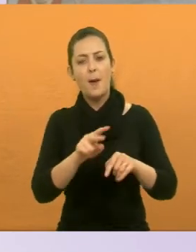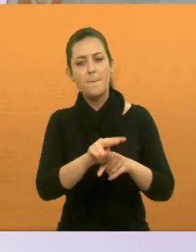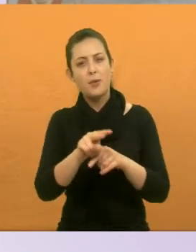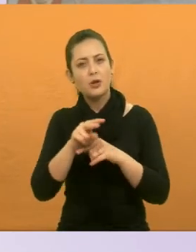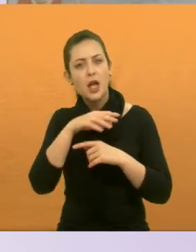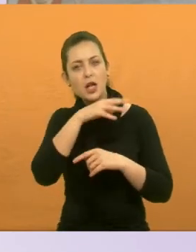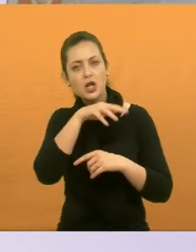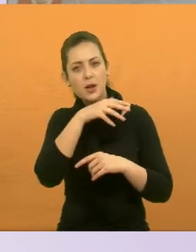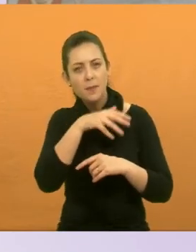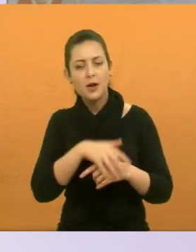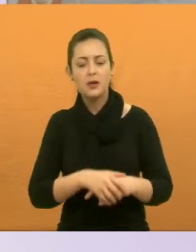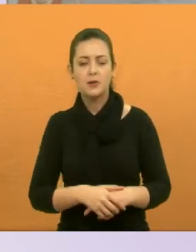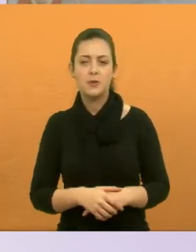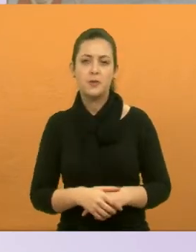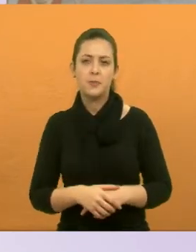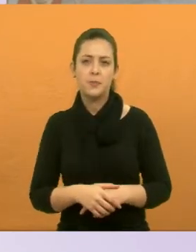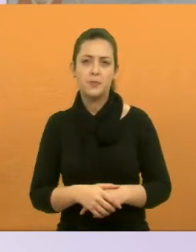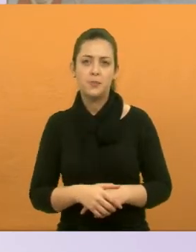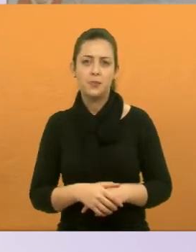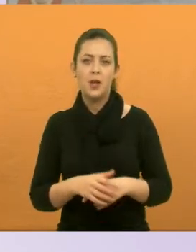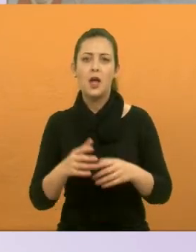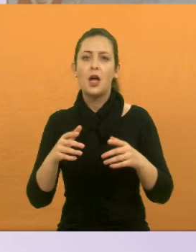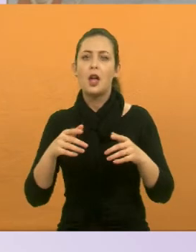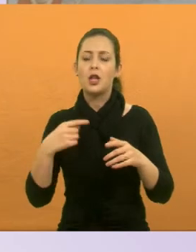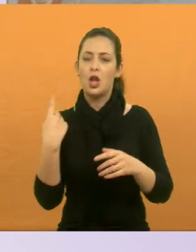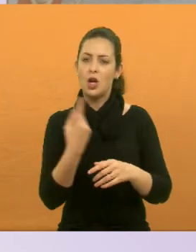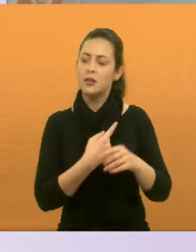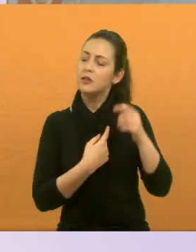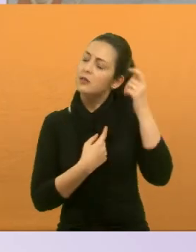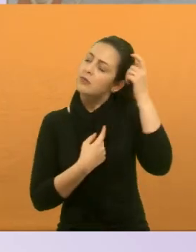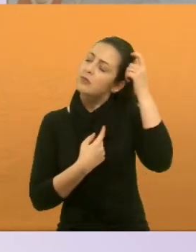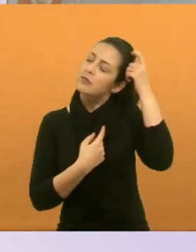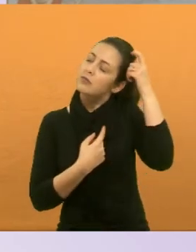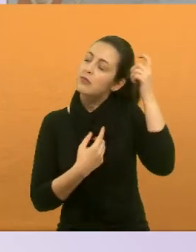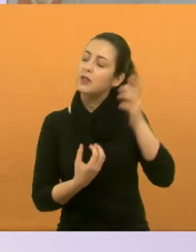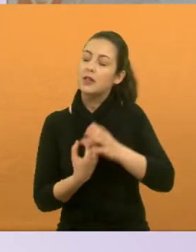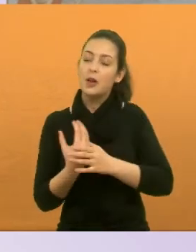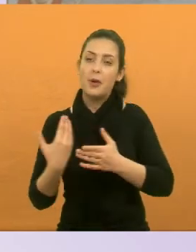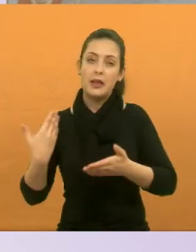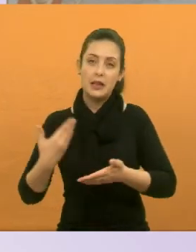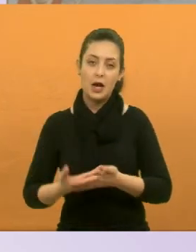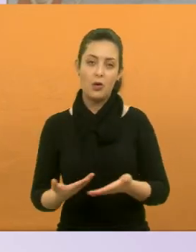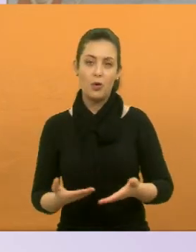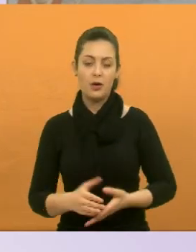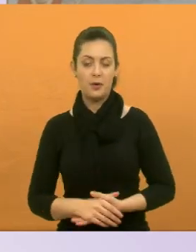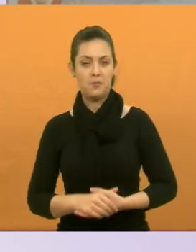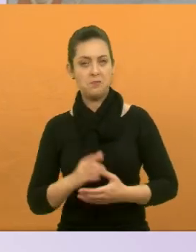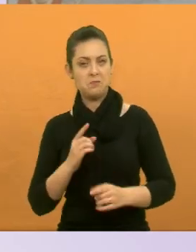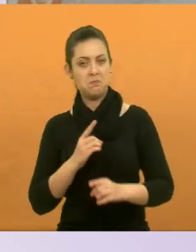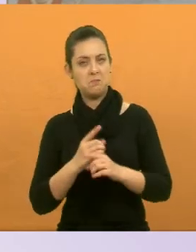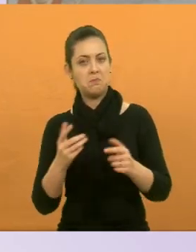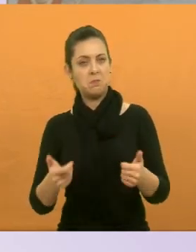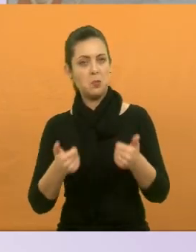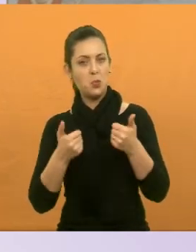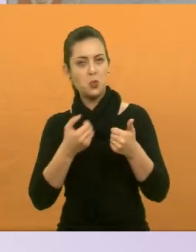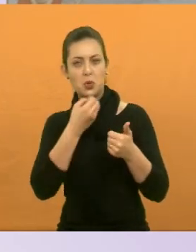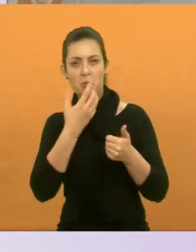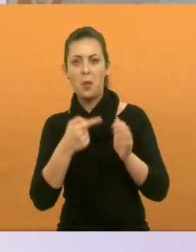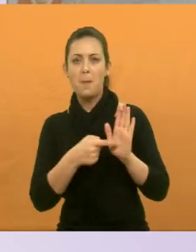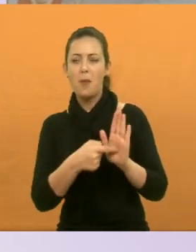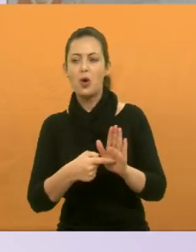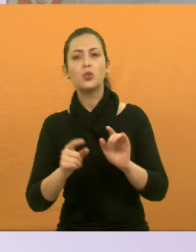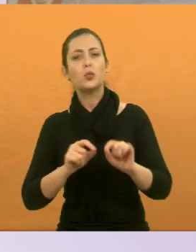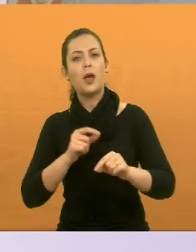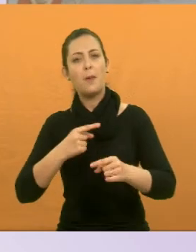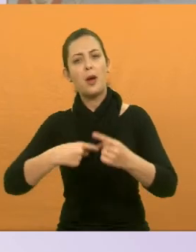animais aqui em Jacareí, que nós elaboramos até agora. Foi um encontro muito produtivo e mostra o